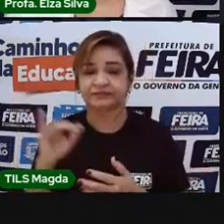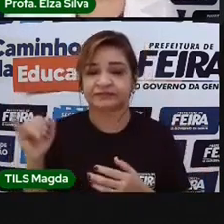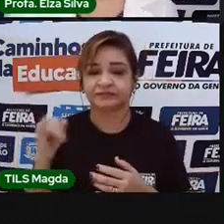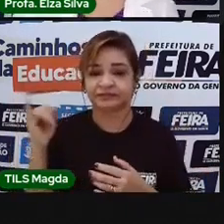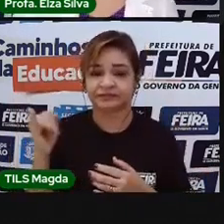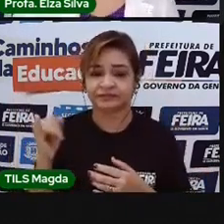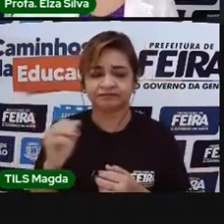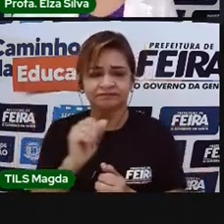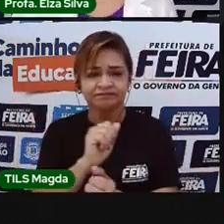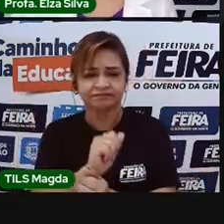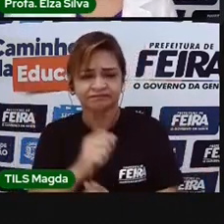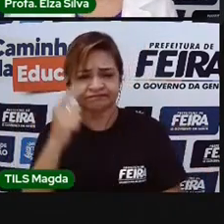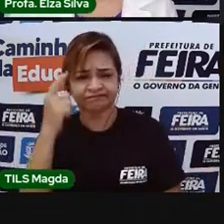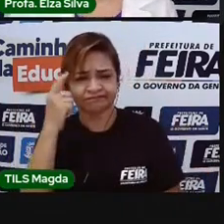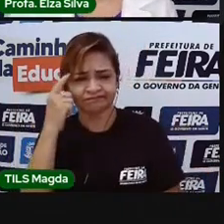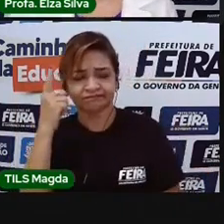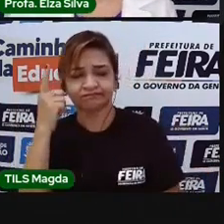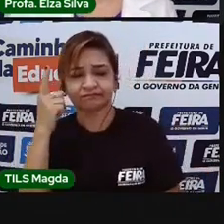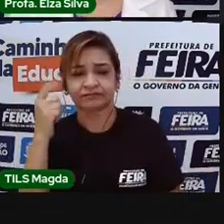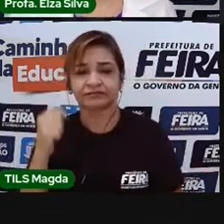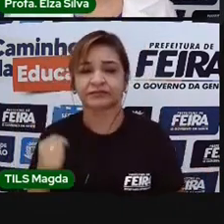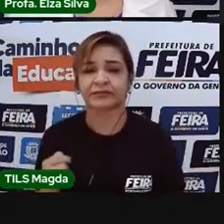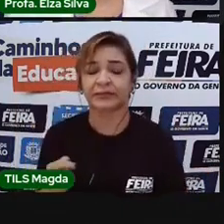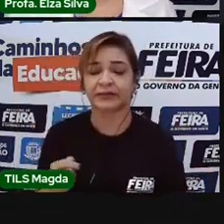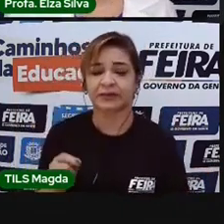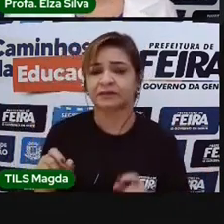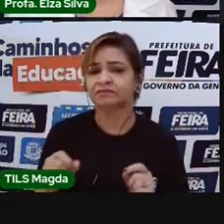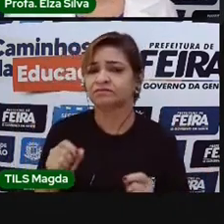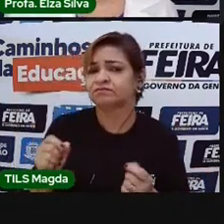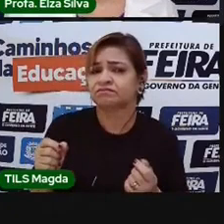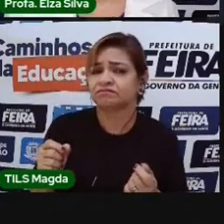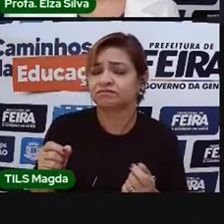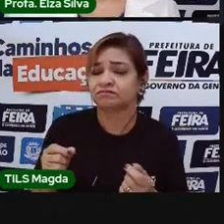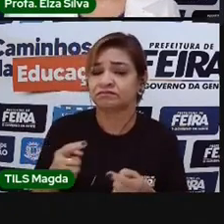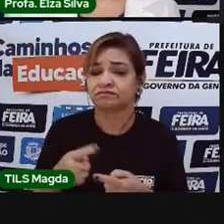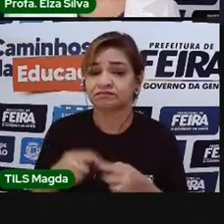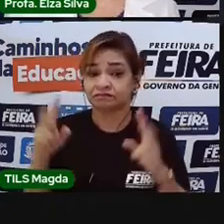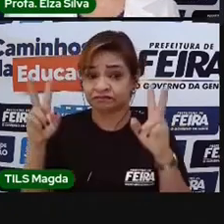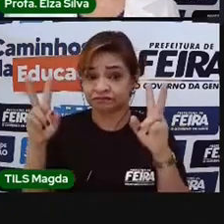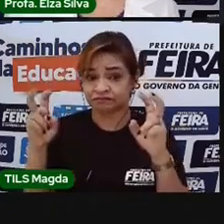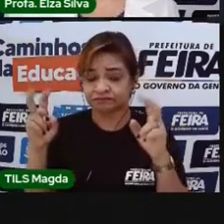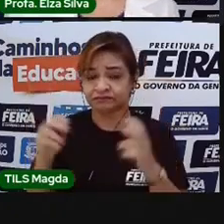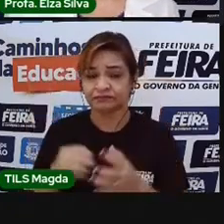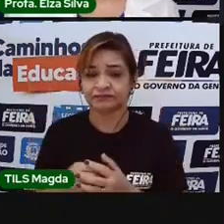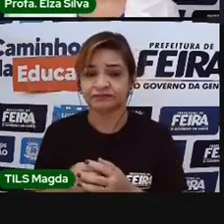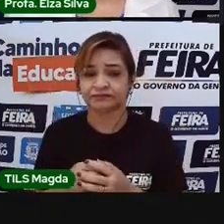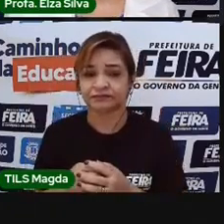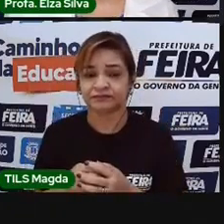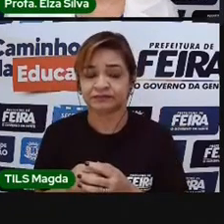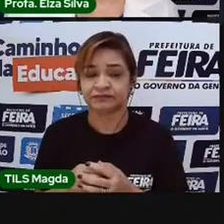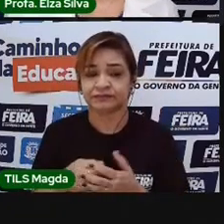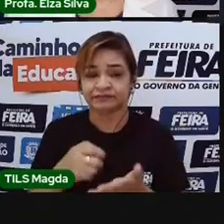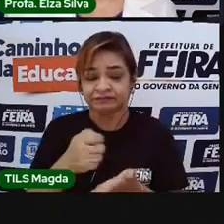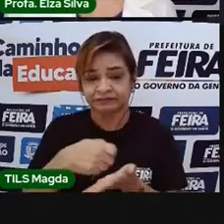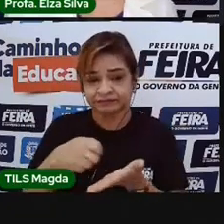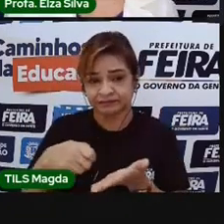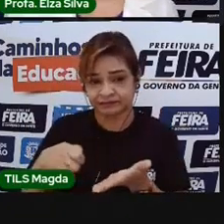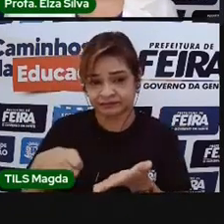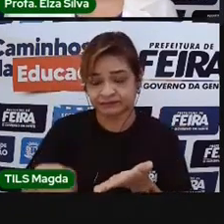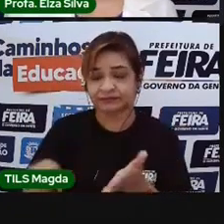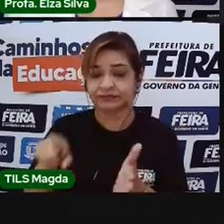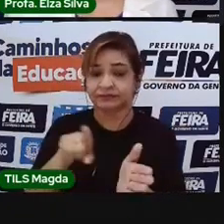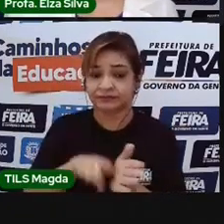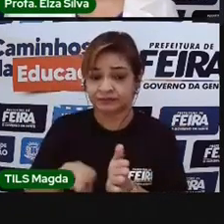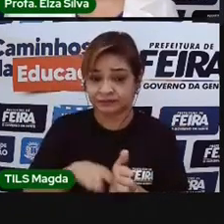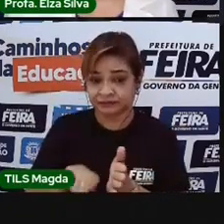pararmos um pouquinho para pensar sobre ele. Eu peço que vocês anotem essas perguntas